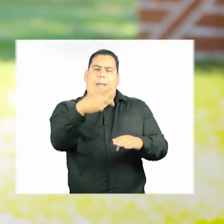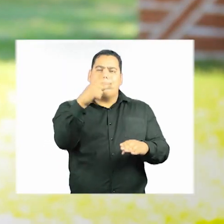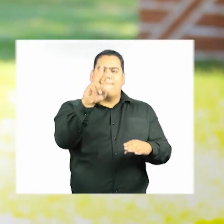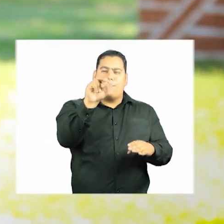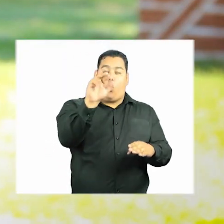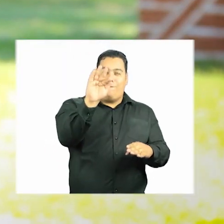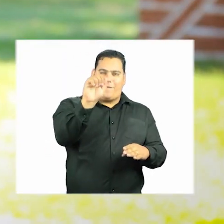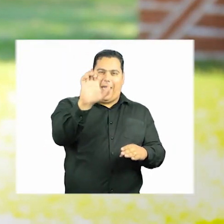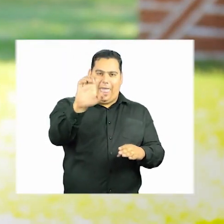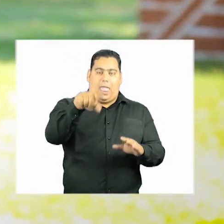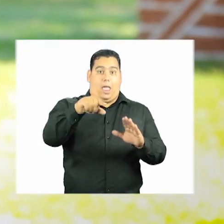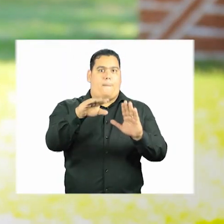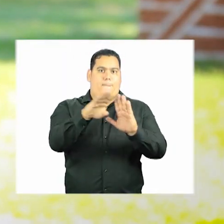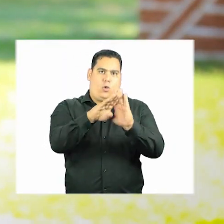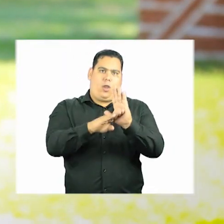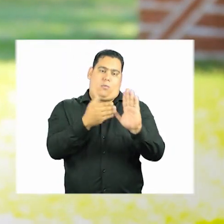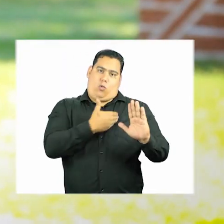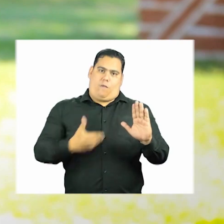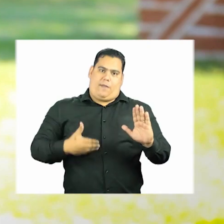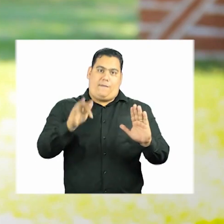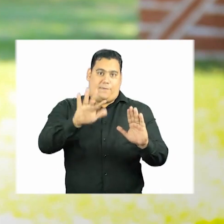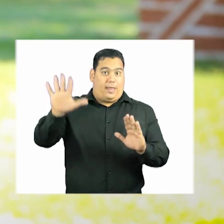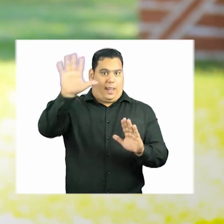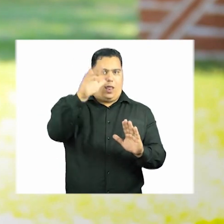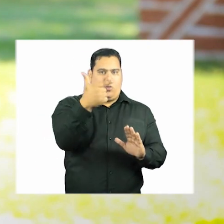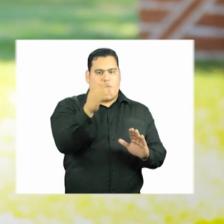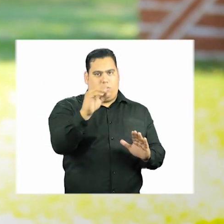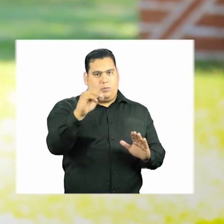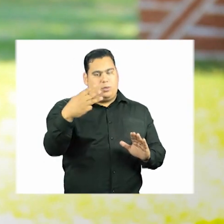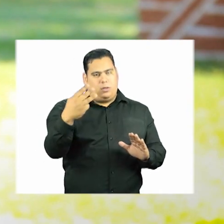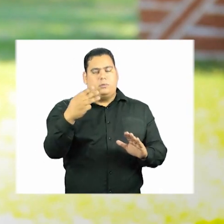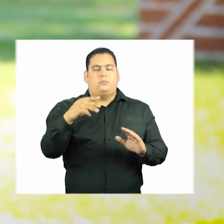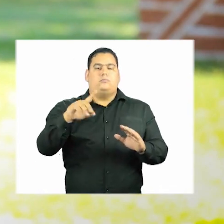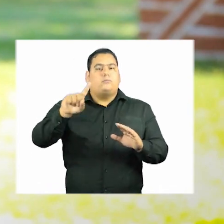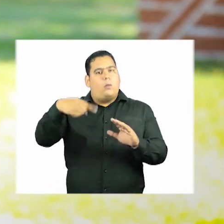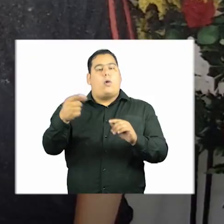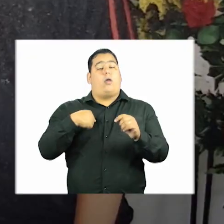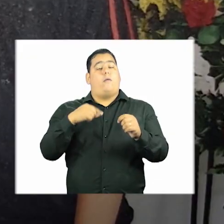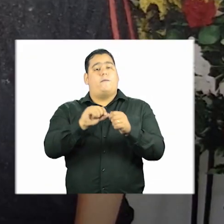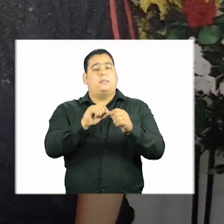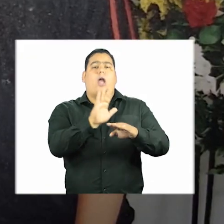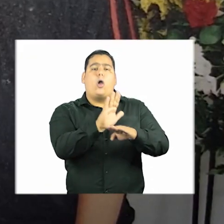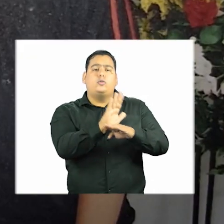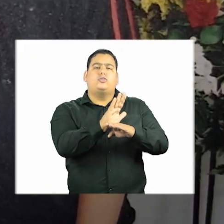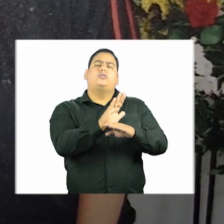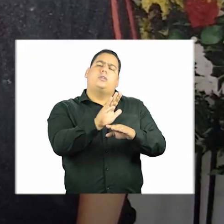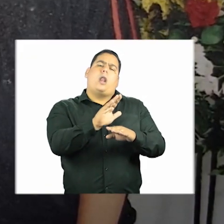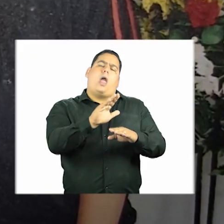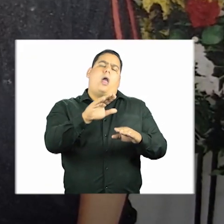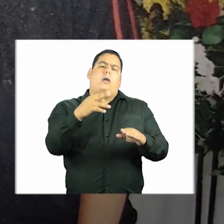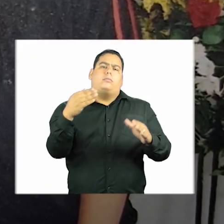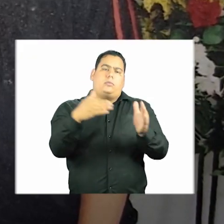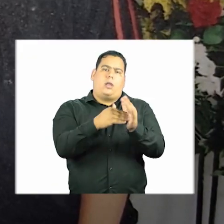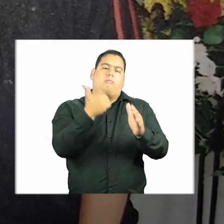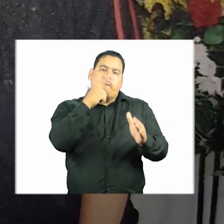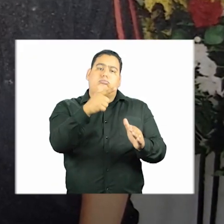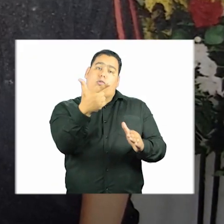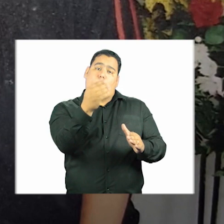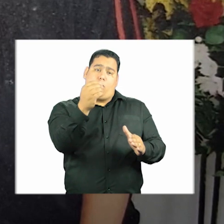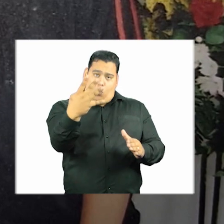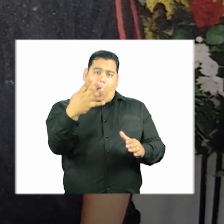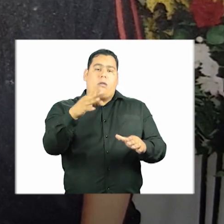Profai, que era um programa do governo federal em 2003. E fiz o auxiliar em 2003 até metade de 2004.